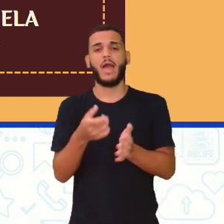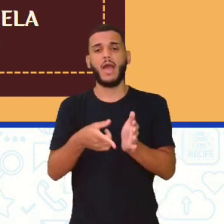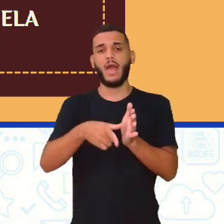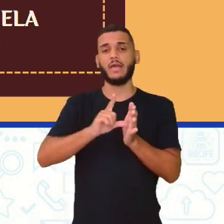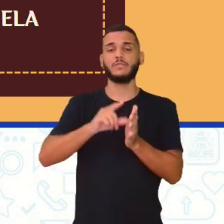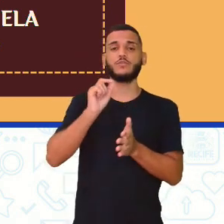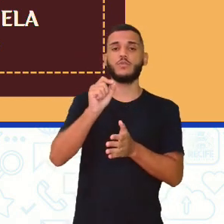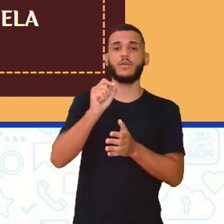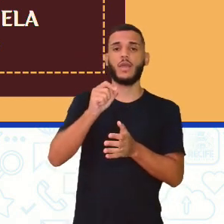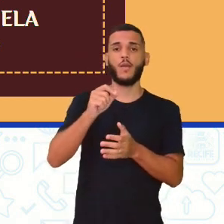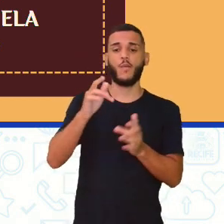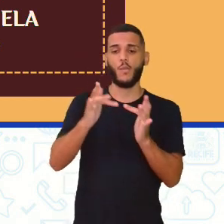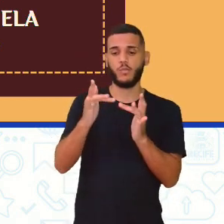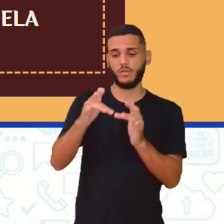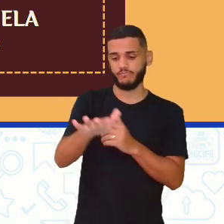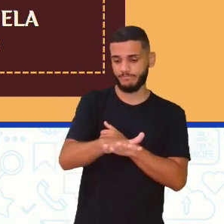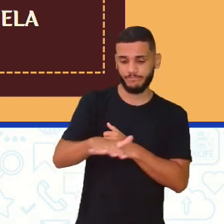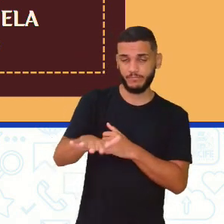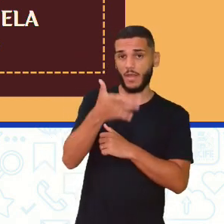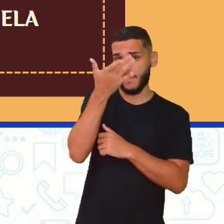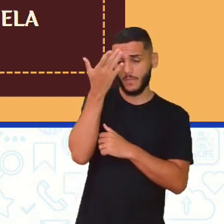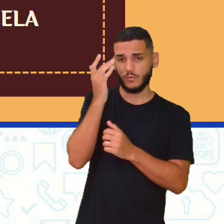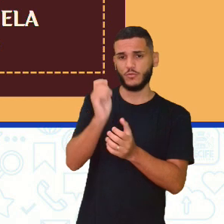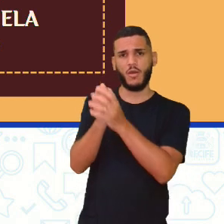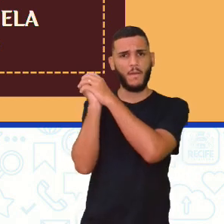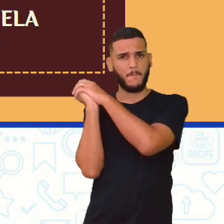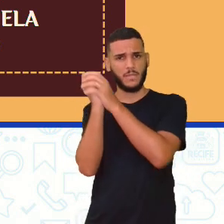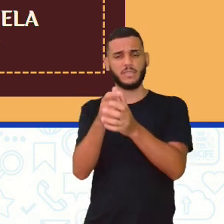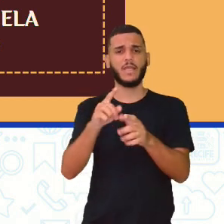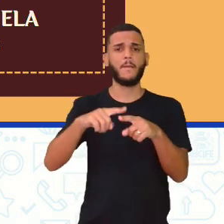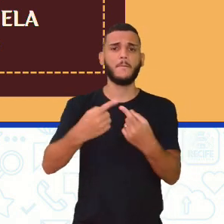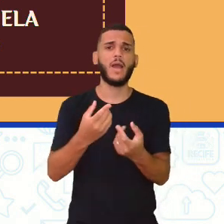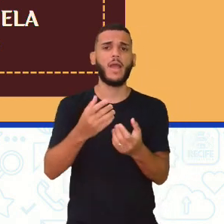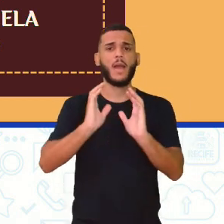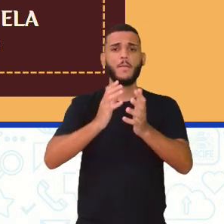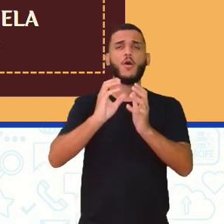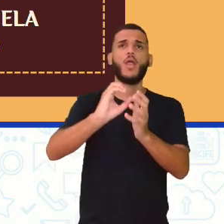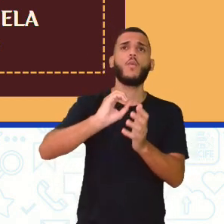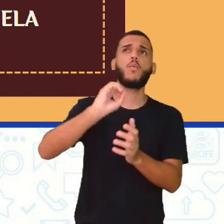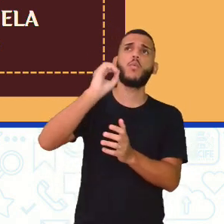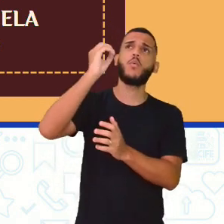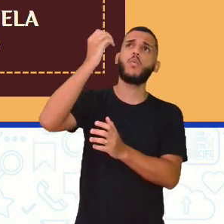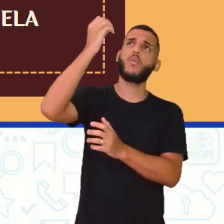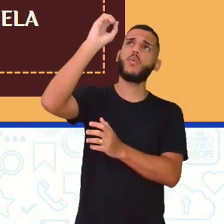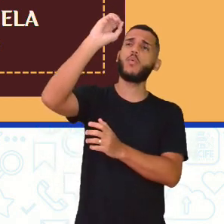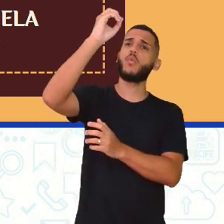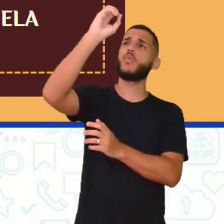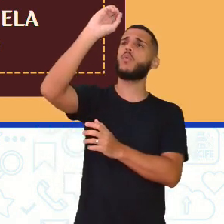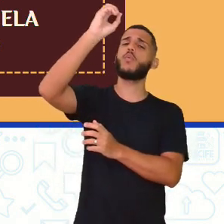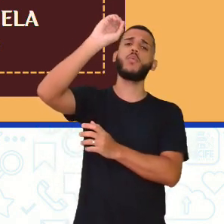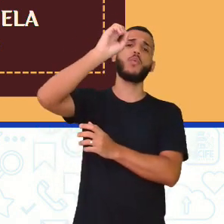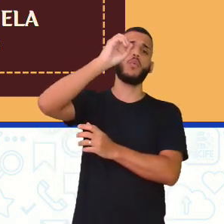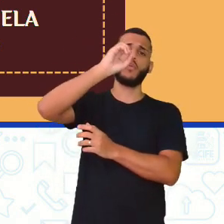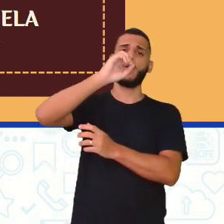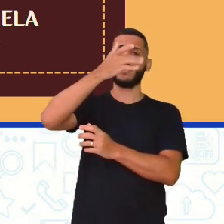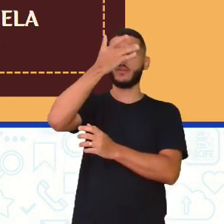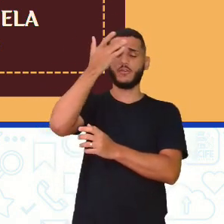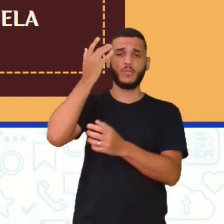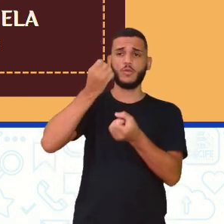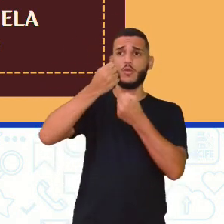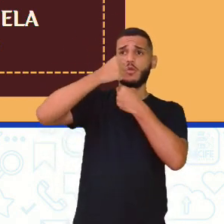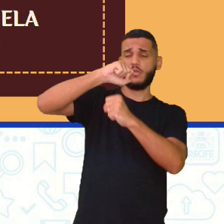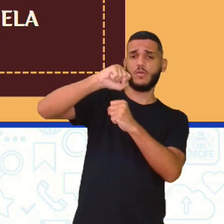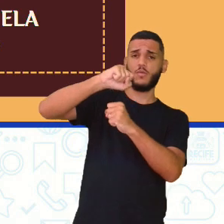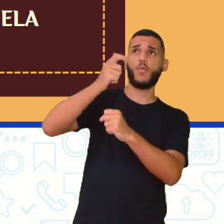Então, se a pessoa rebater e a bola ainda estiver no ar, e aquelas pessoas que estão lá na defesa conseguirem segurar a bola